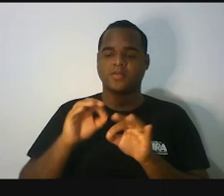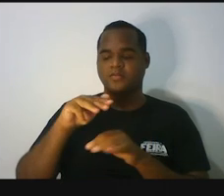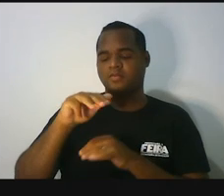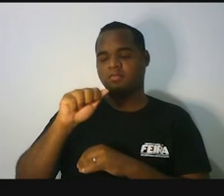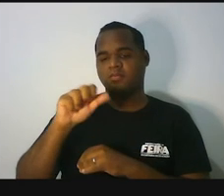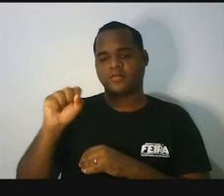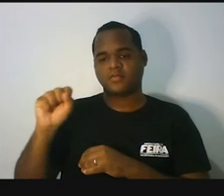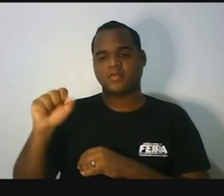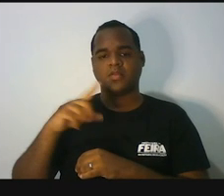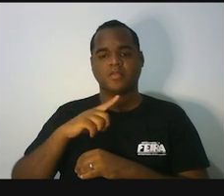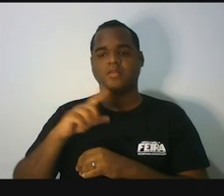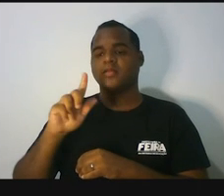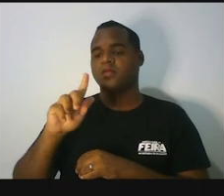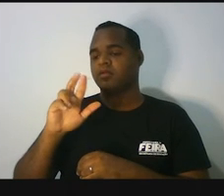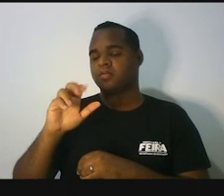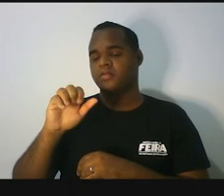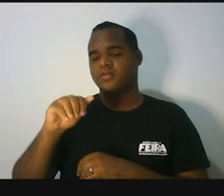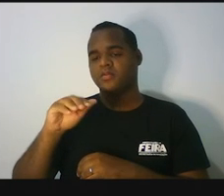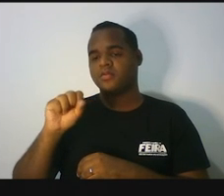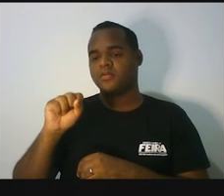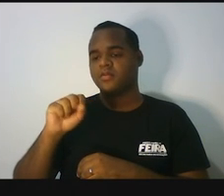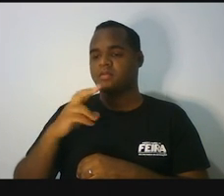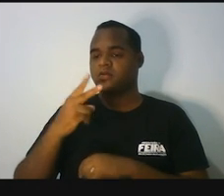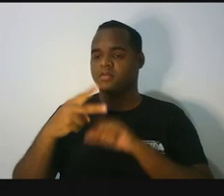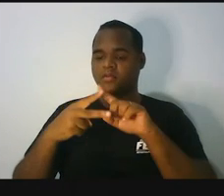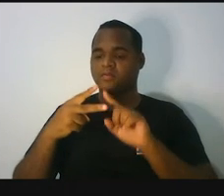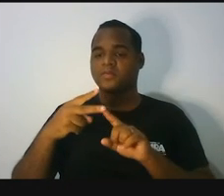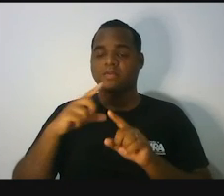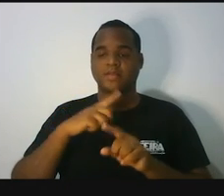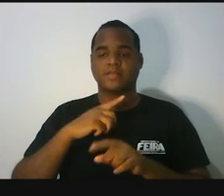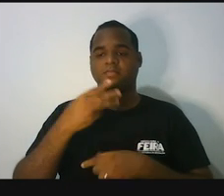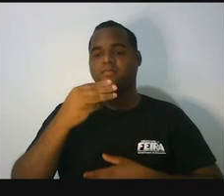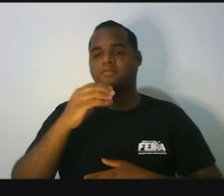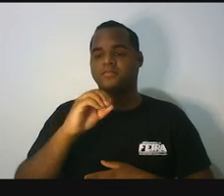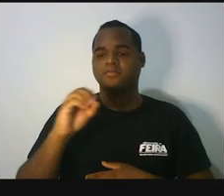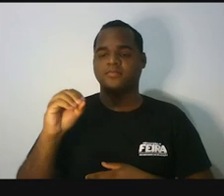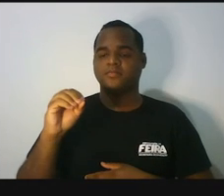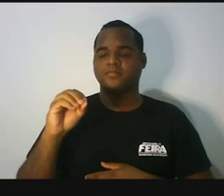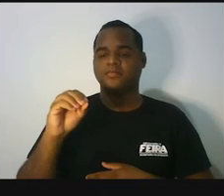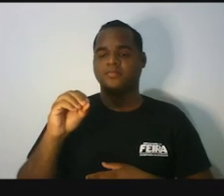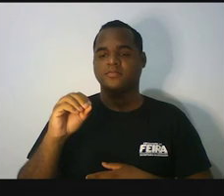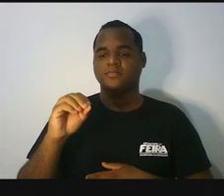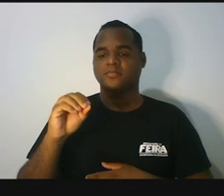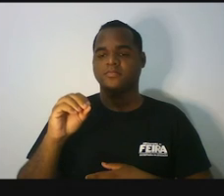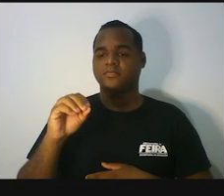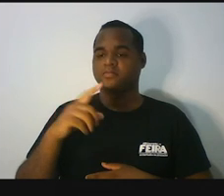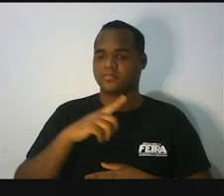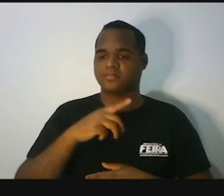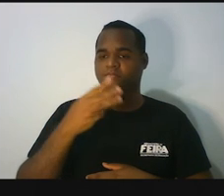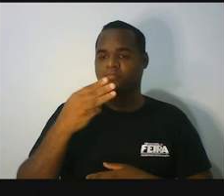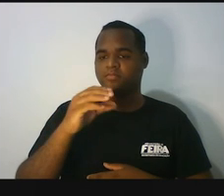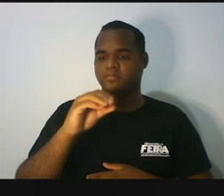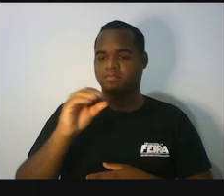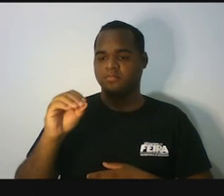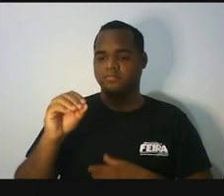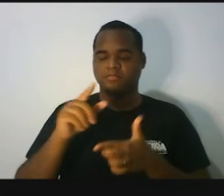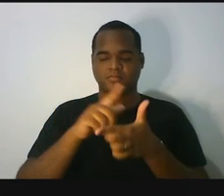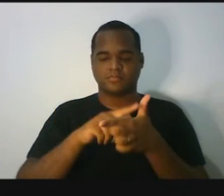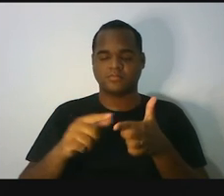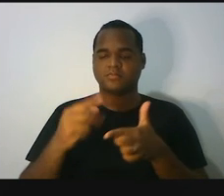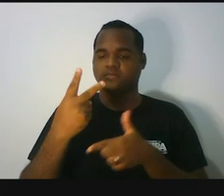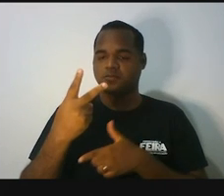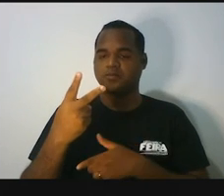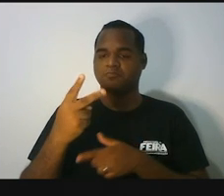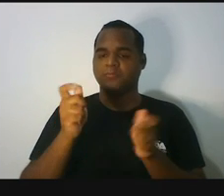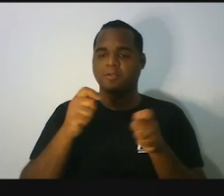quantidade de gramas então duas caixinhas está dando 300 é só eu fazer 300 dividido por 2 e